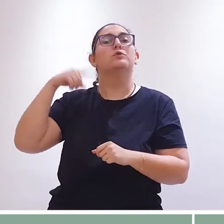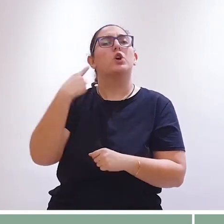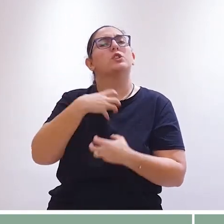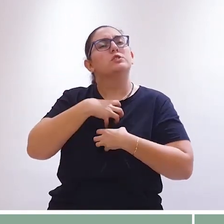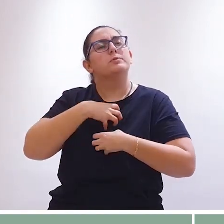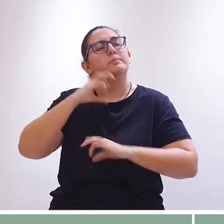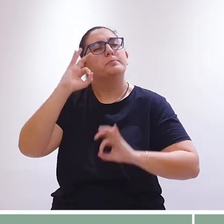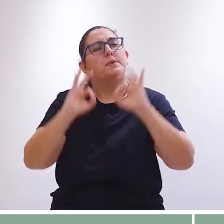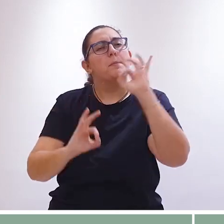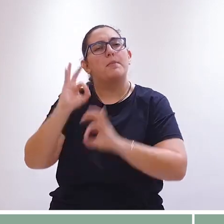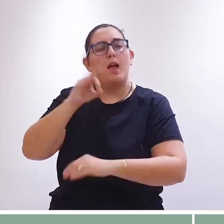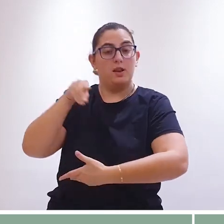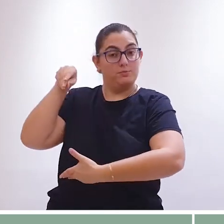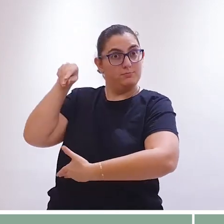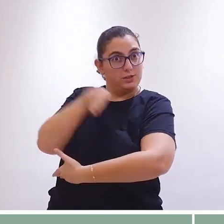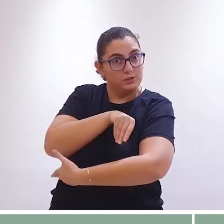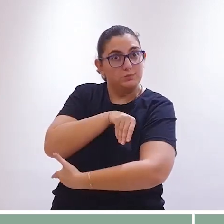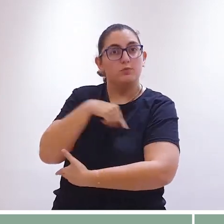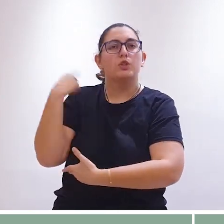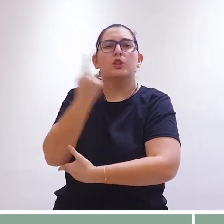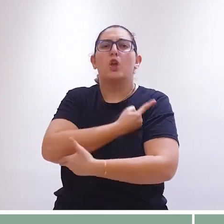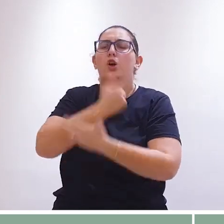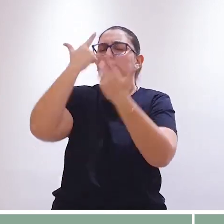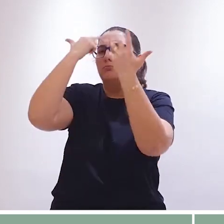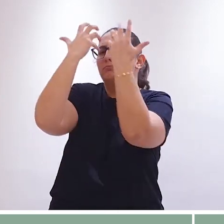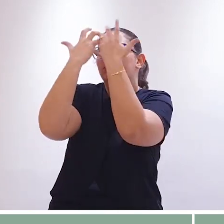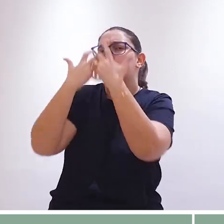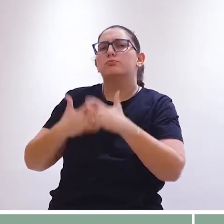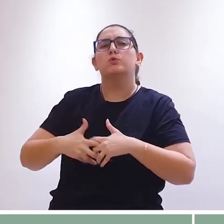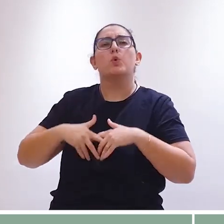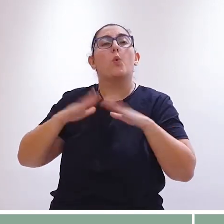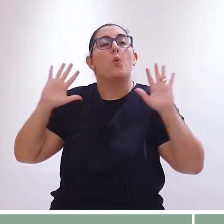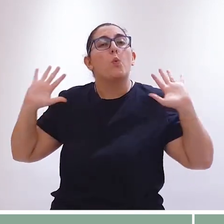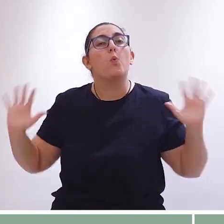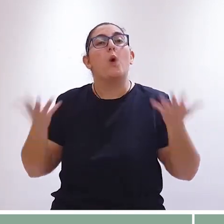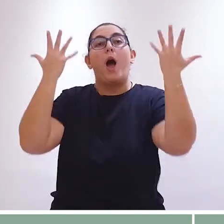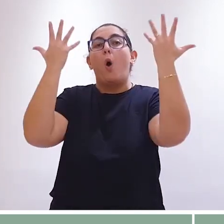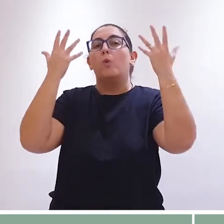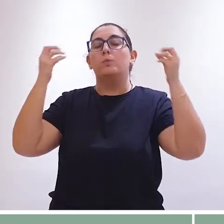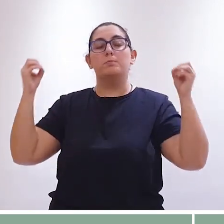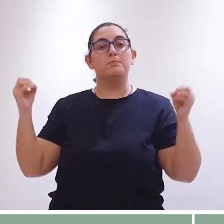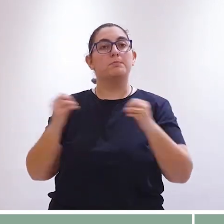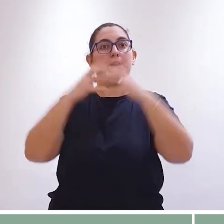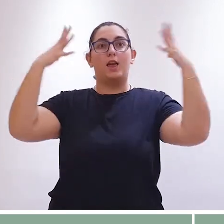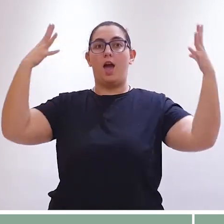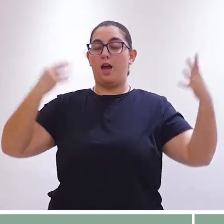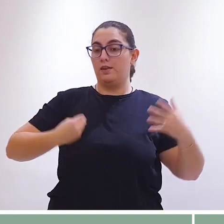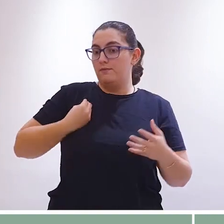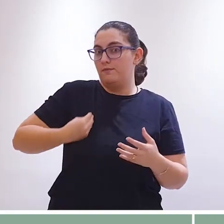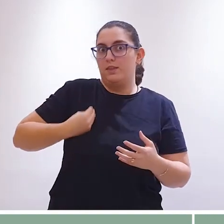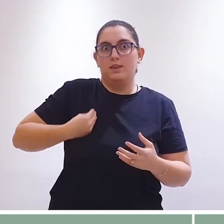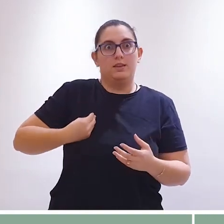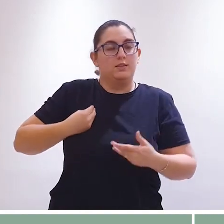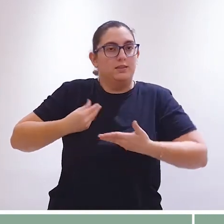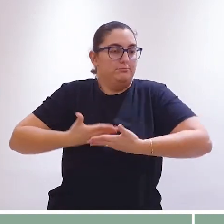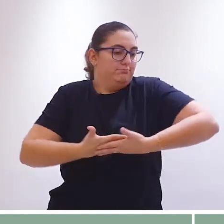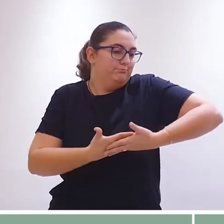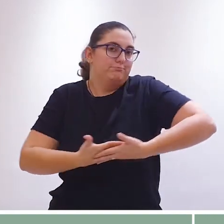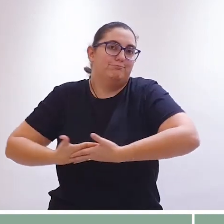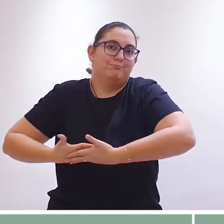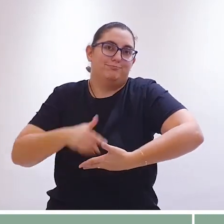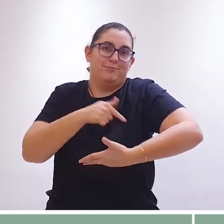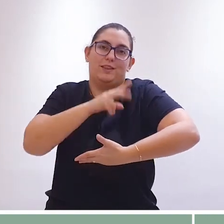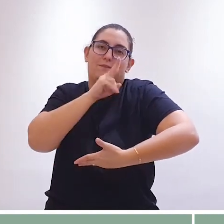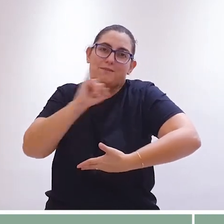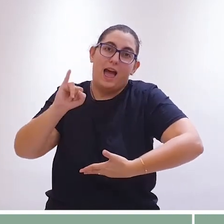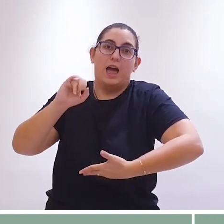Esse é um dos sentidos da preparação em vista do batismo. Refletir sobre o grande milagre que é a vida da criança que chegou ou irá